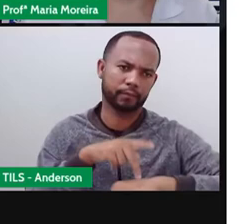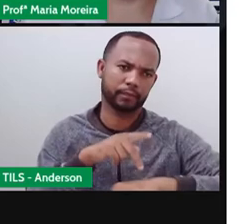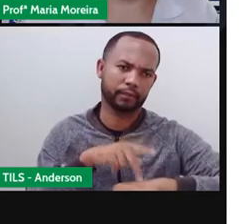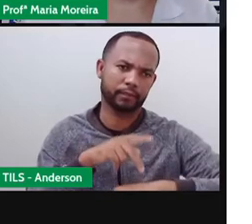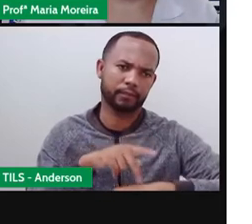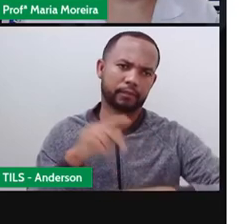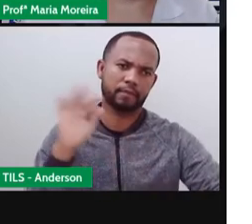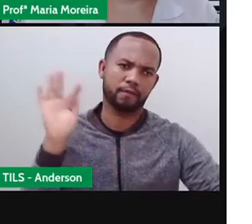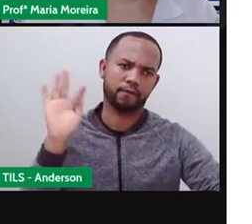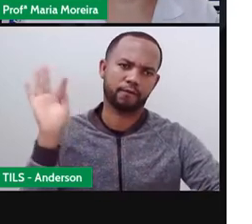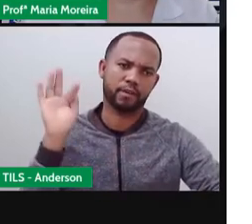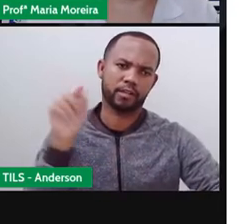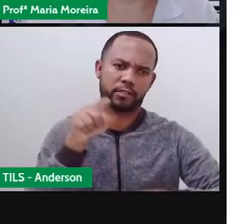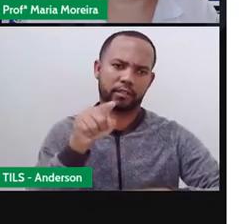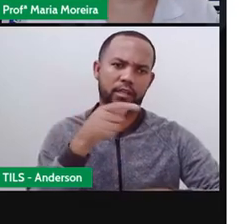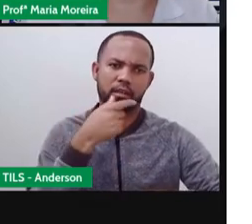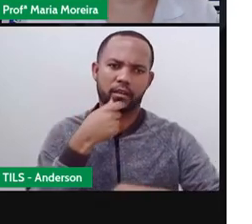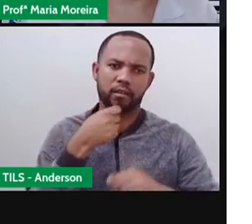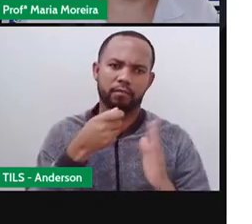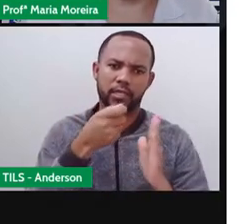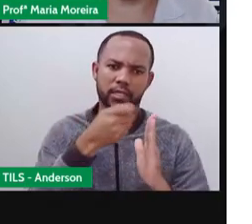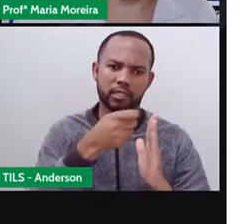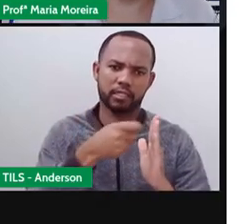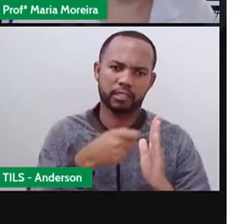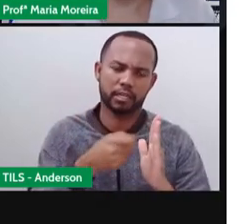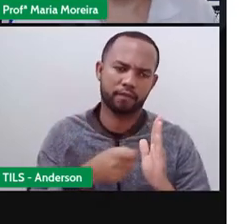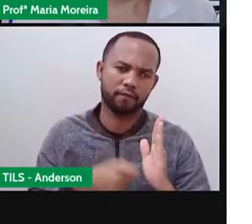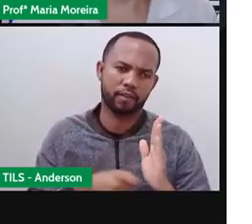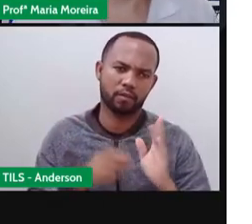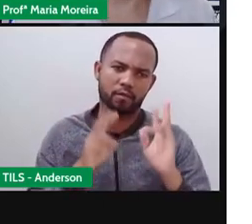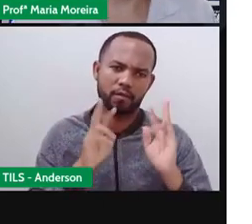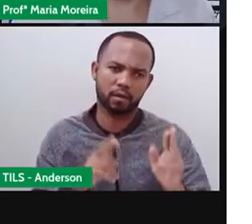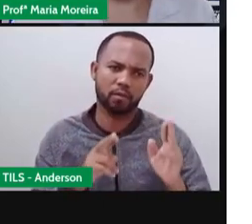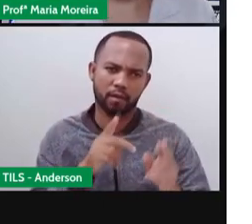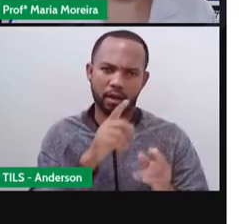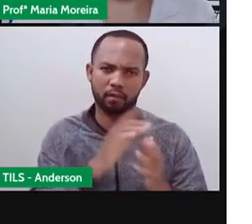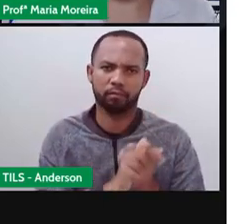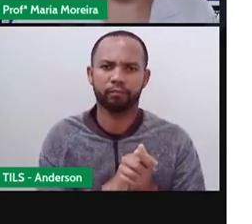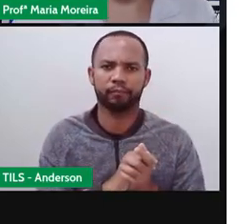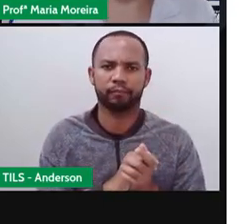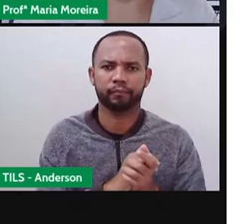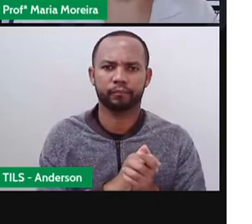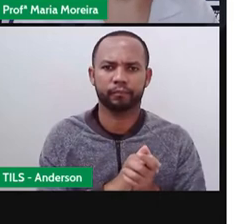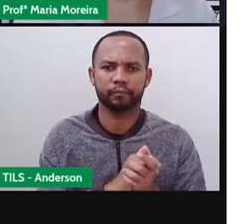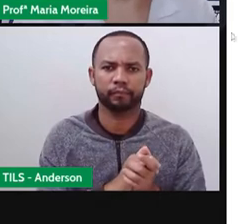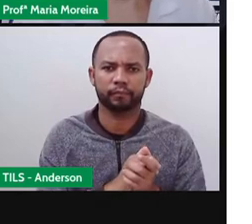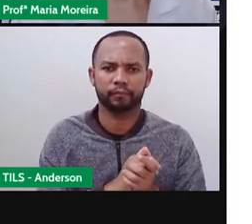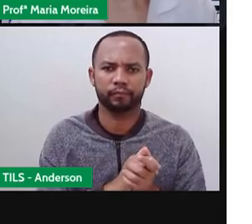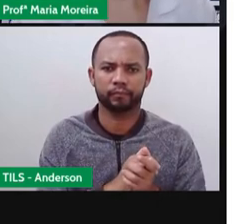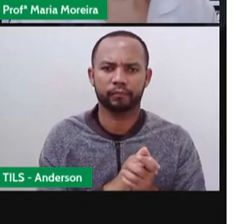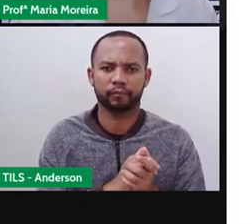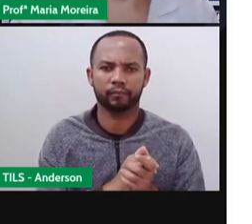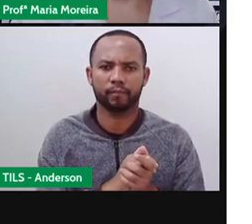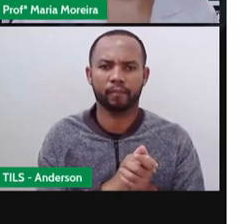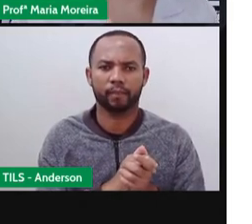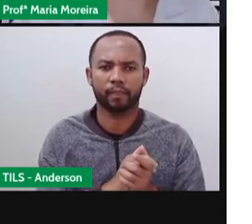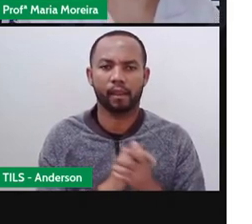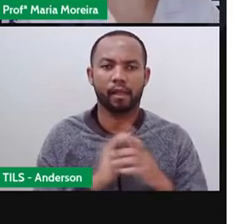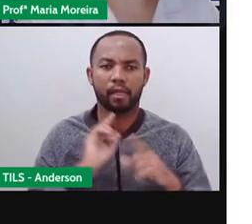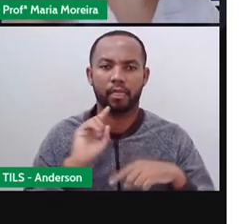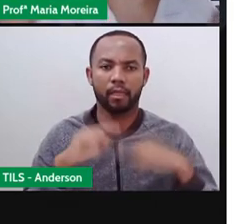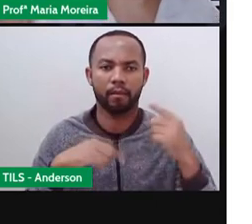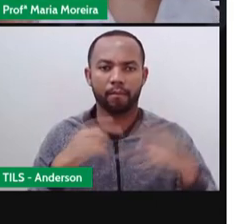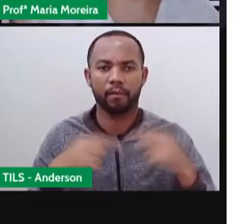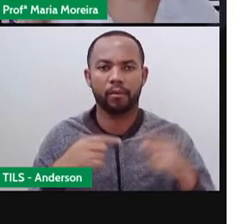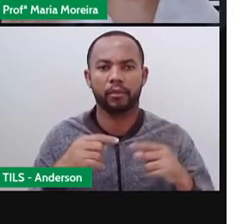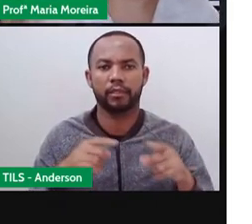nele, né? Para escrever as suas fábulas, não isso? Bom, vamos aqui. E aí, ele se